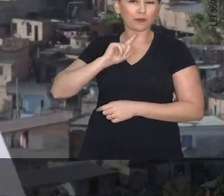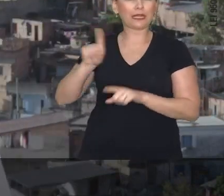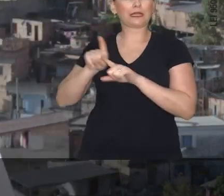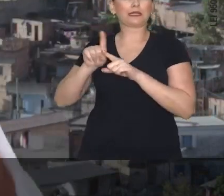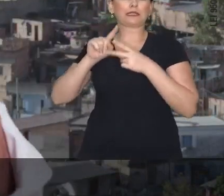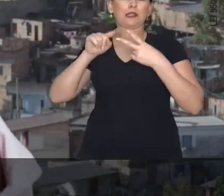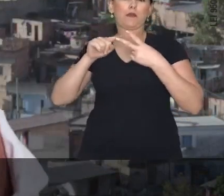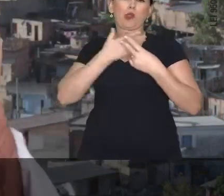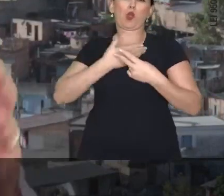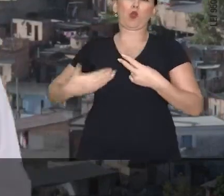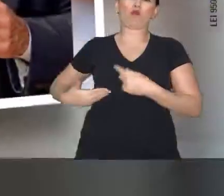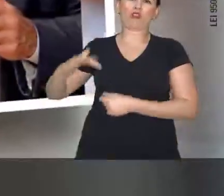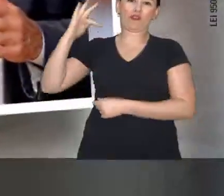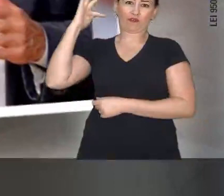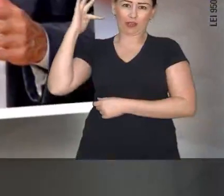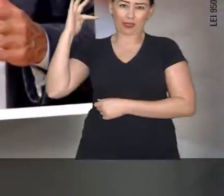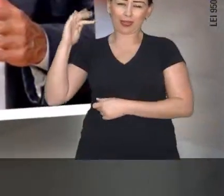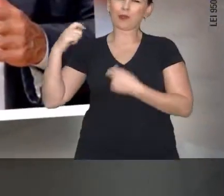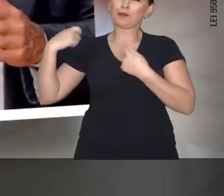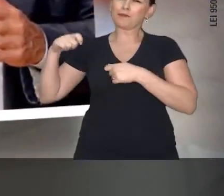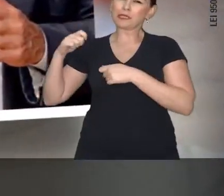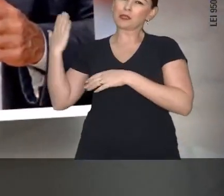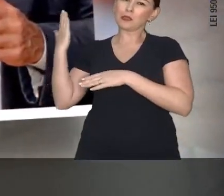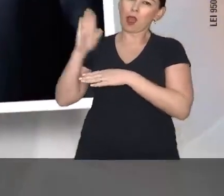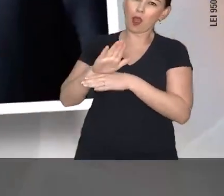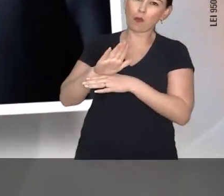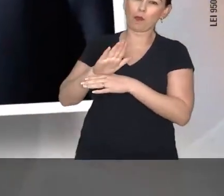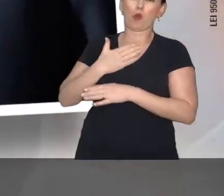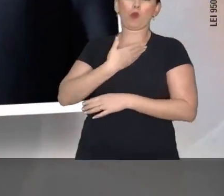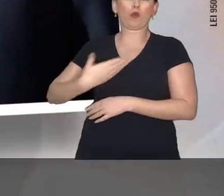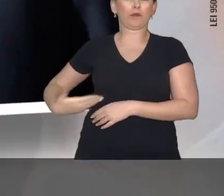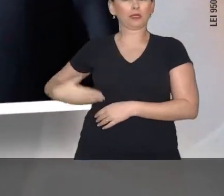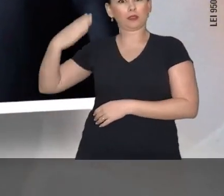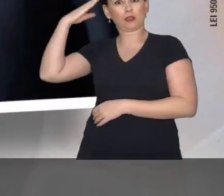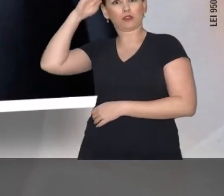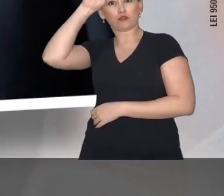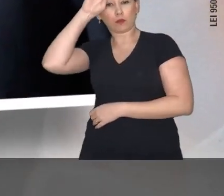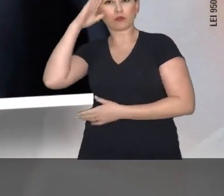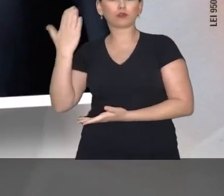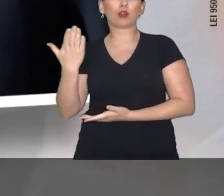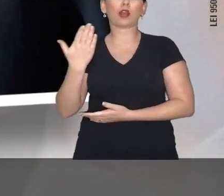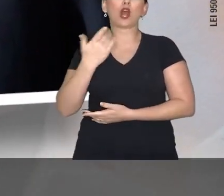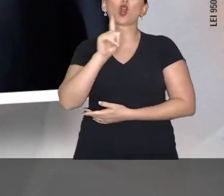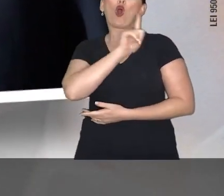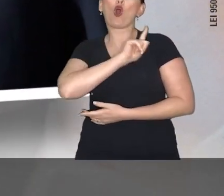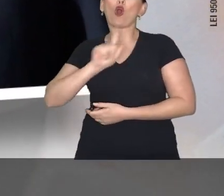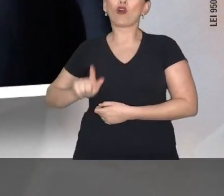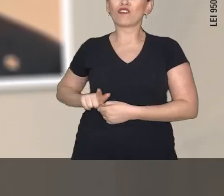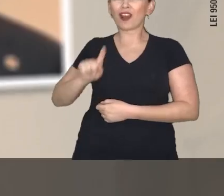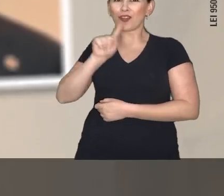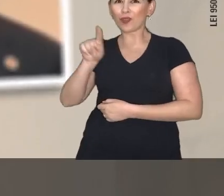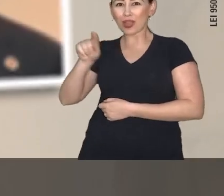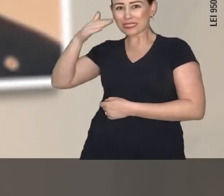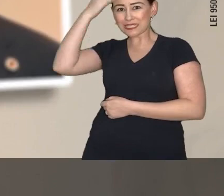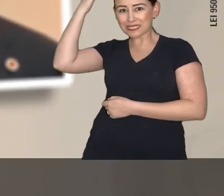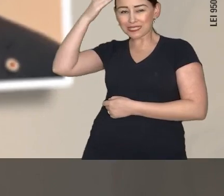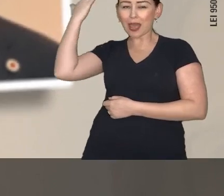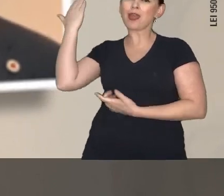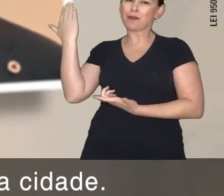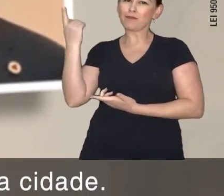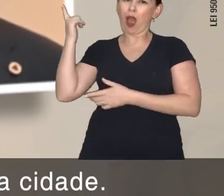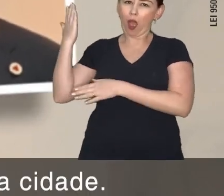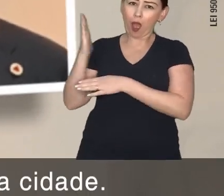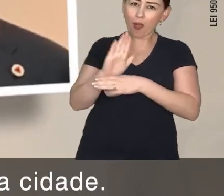harmonia com o governo federal. Nós vamos trabalhar com todo o apoio do presidente Bolsonaro, do governador Zema,